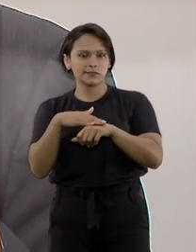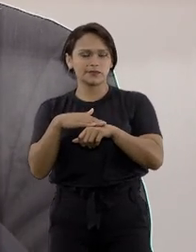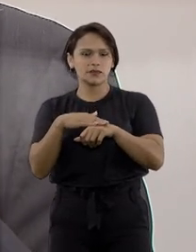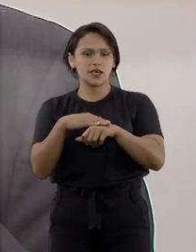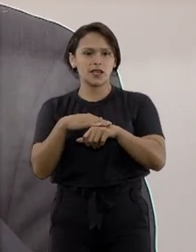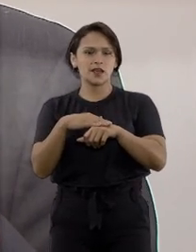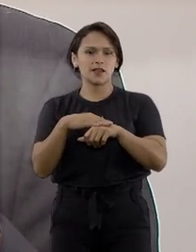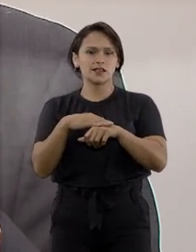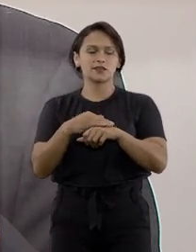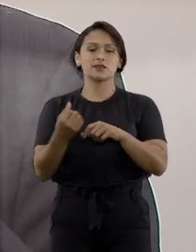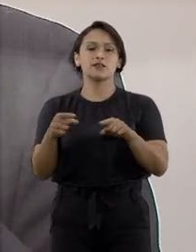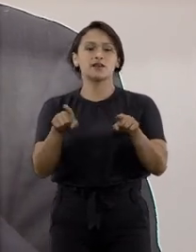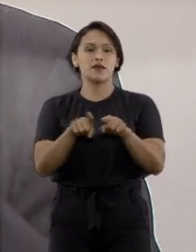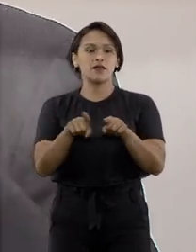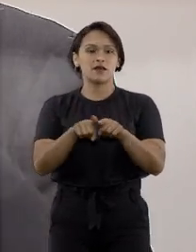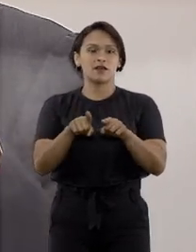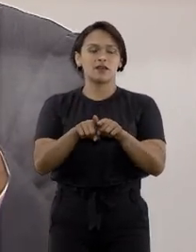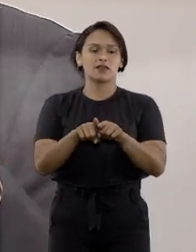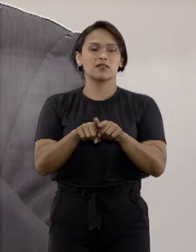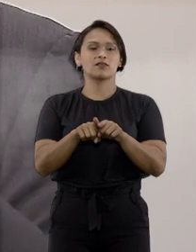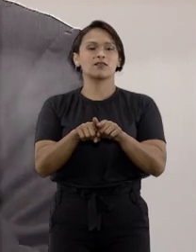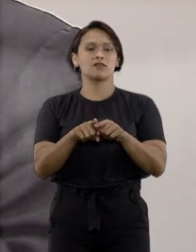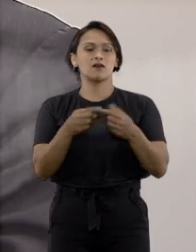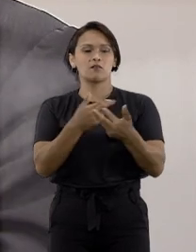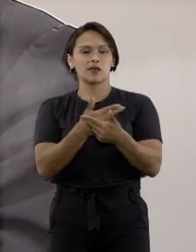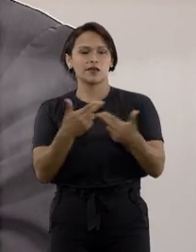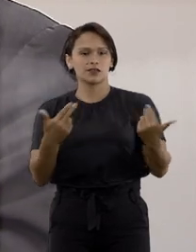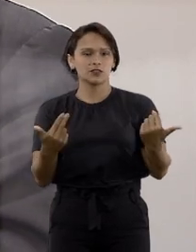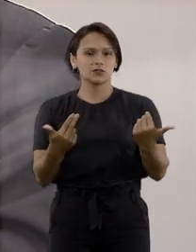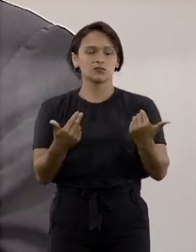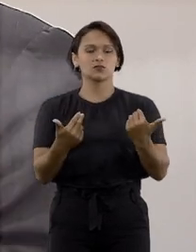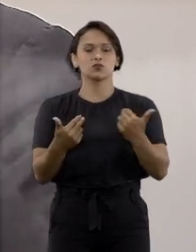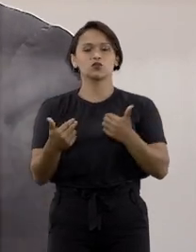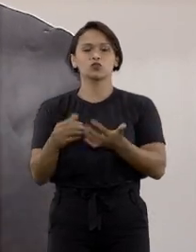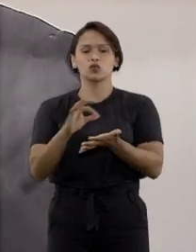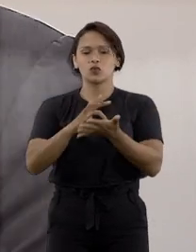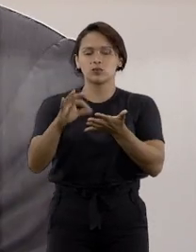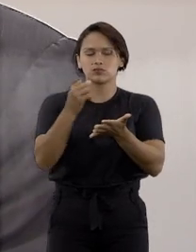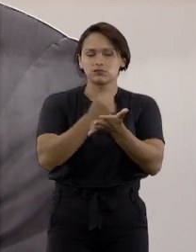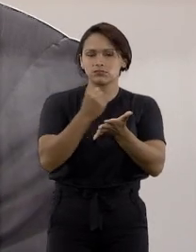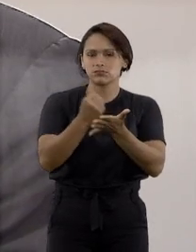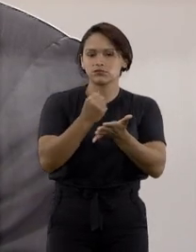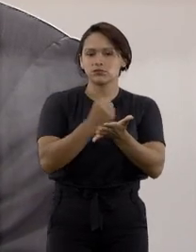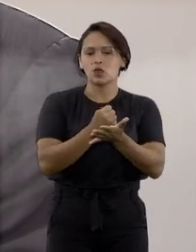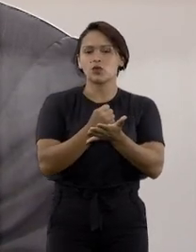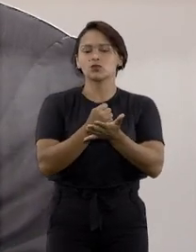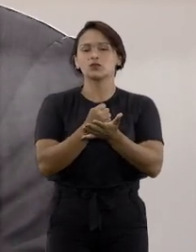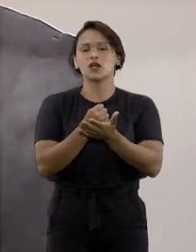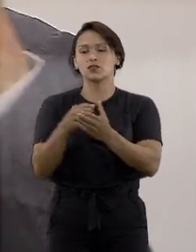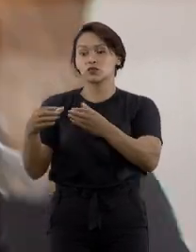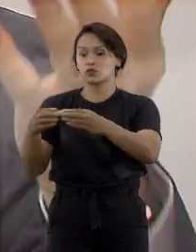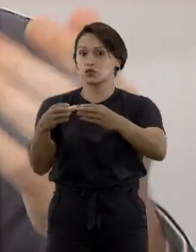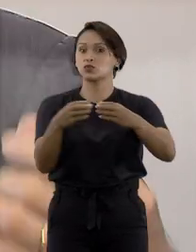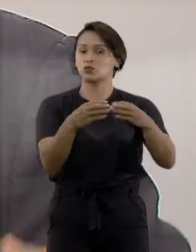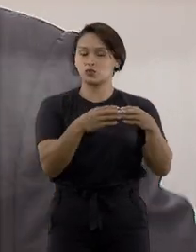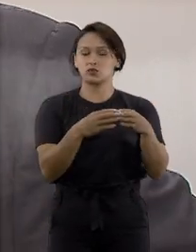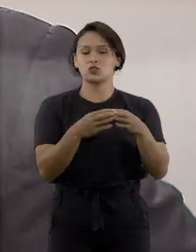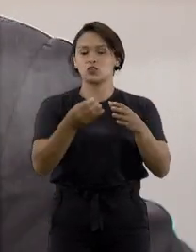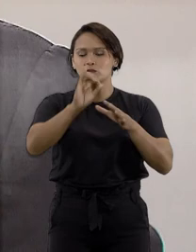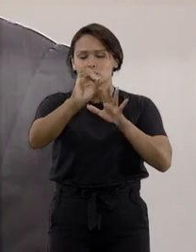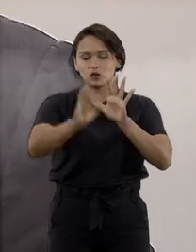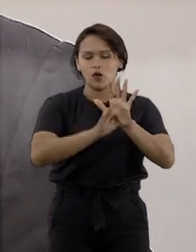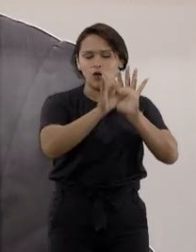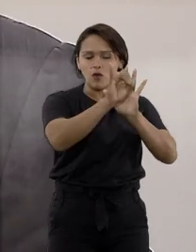também de muito contato com as congêneres de outras unidades